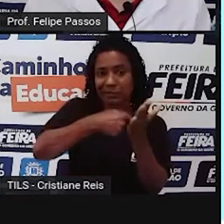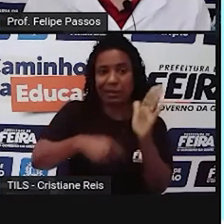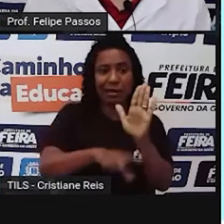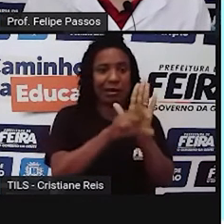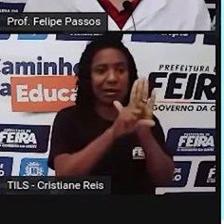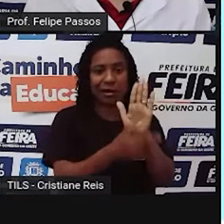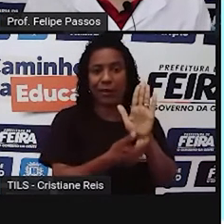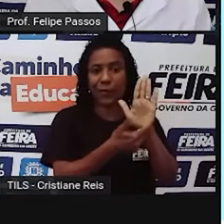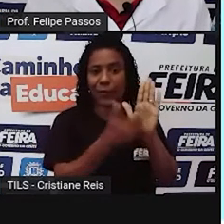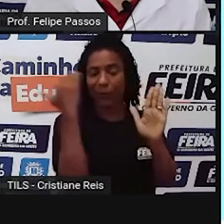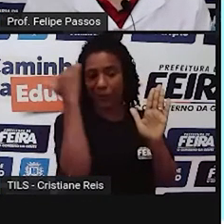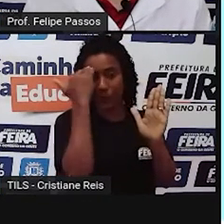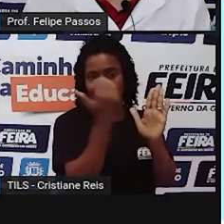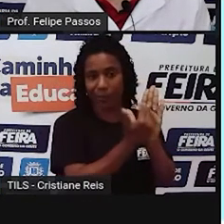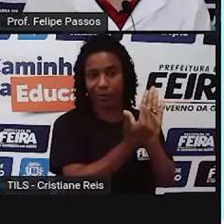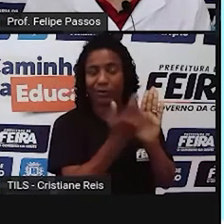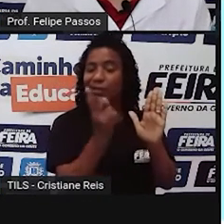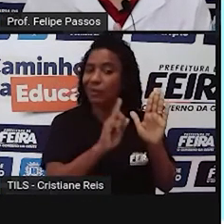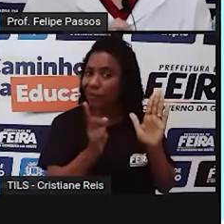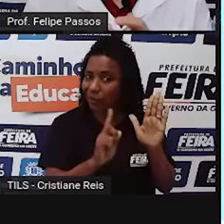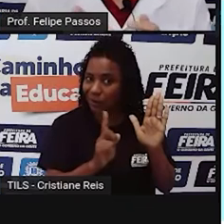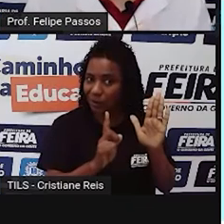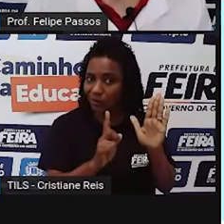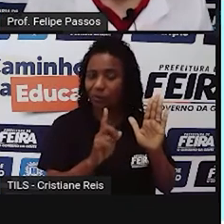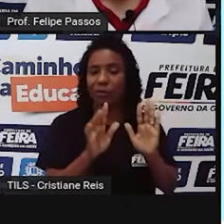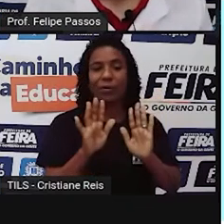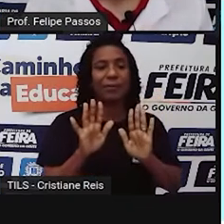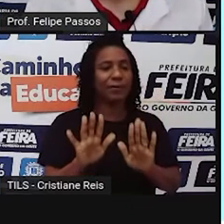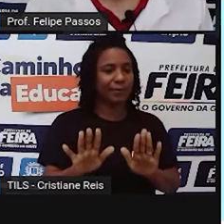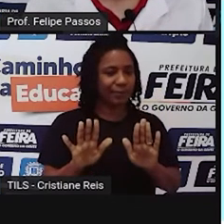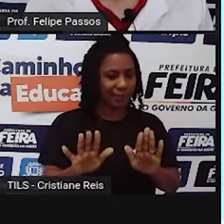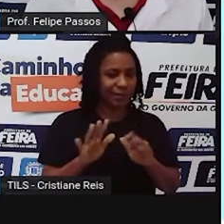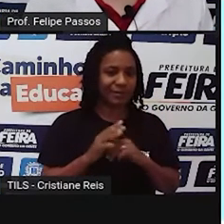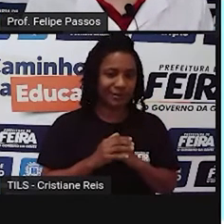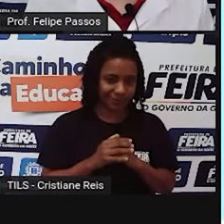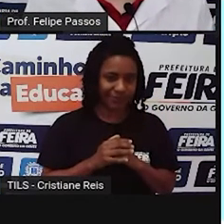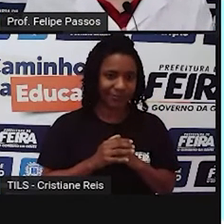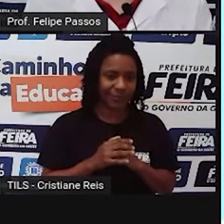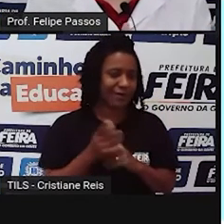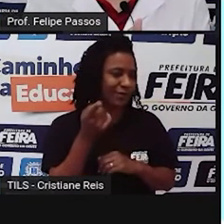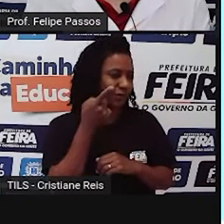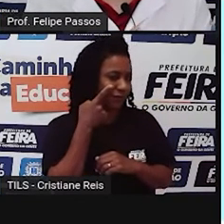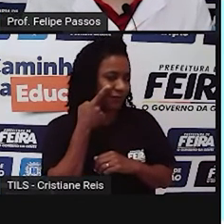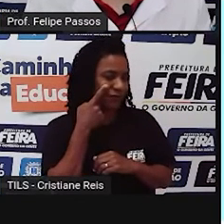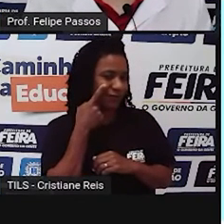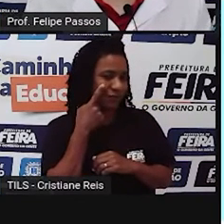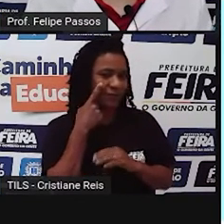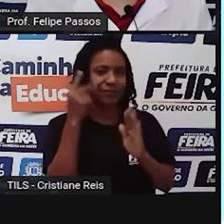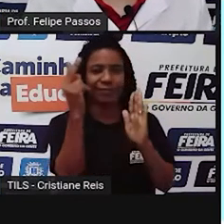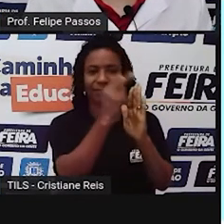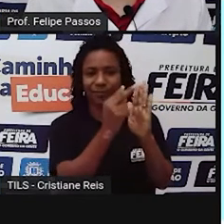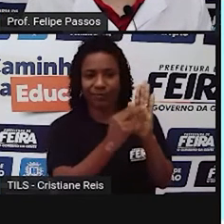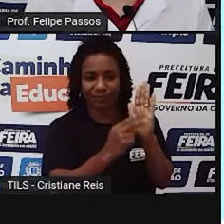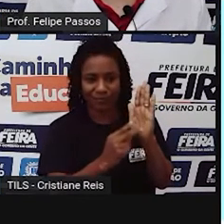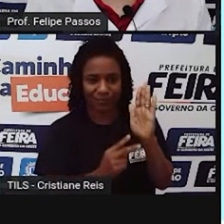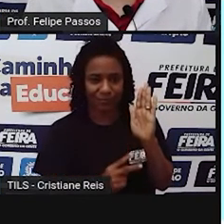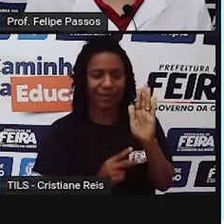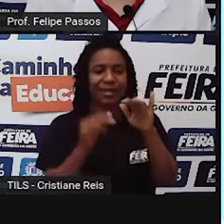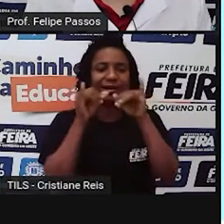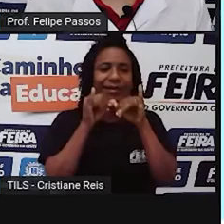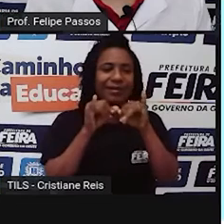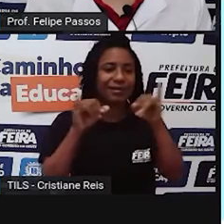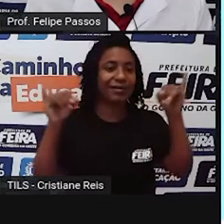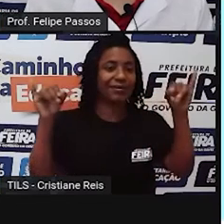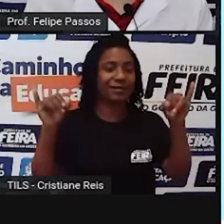Declaração Universal dos Direitos Humanos. Porém, quando a gente faz uma leitura, qualquer pessoa que faça a leitura ali daquela declaração